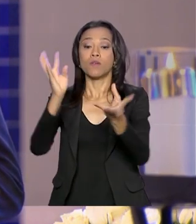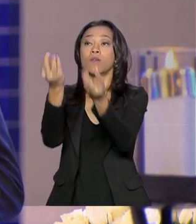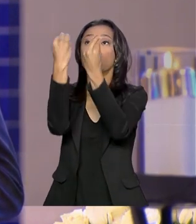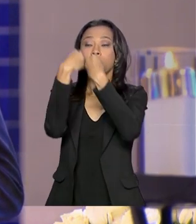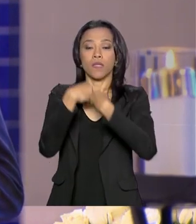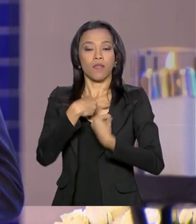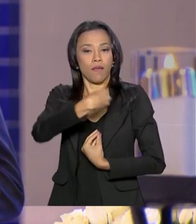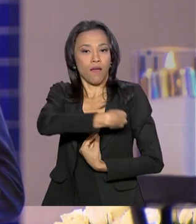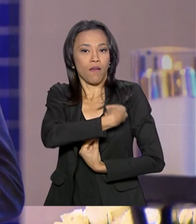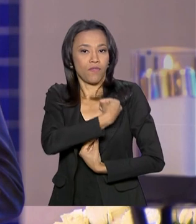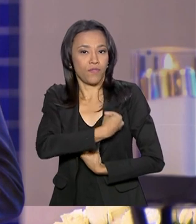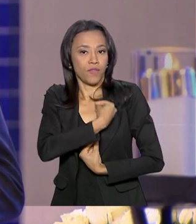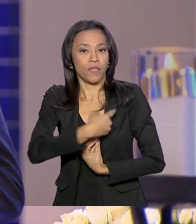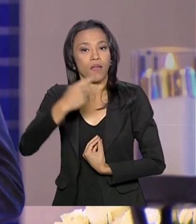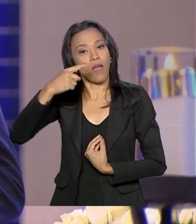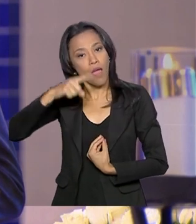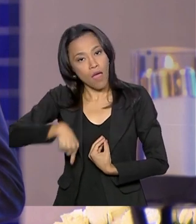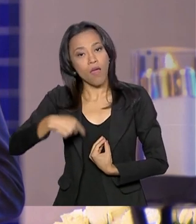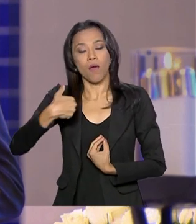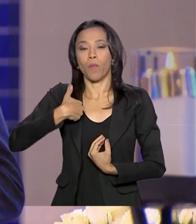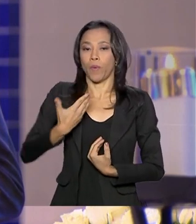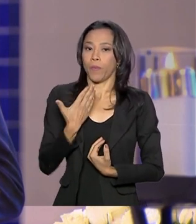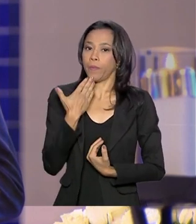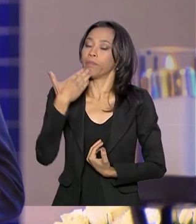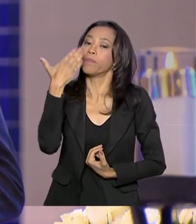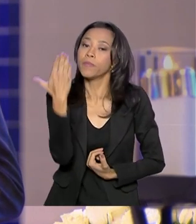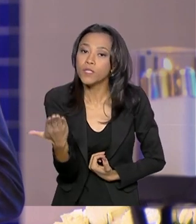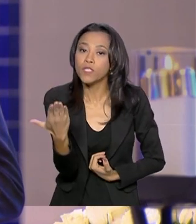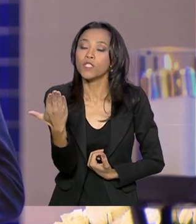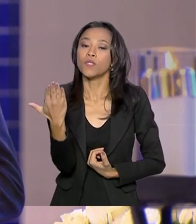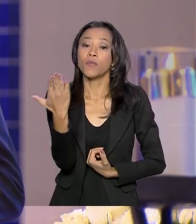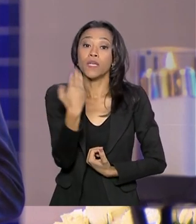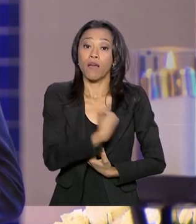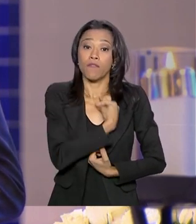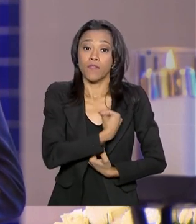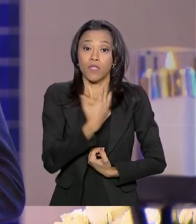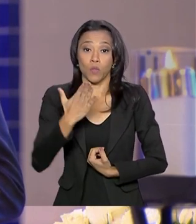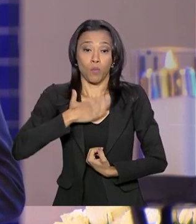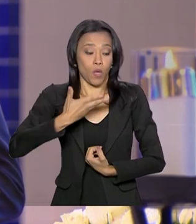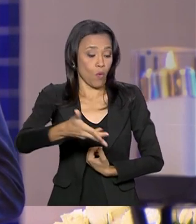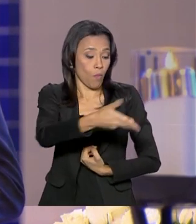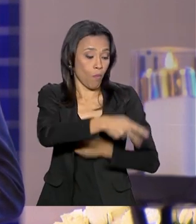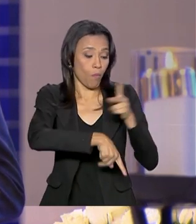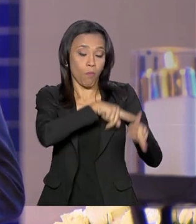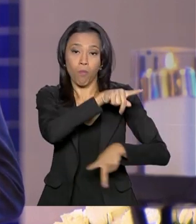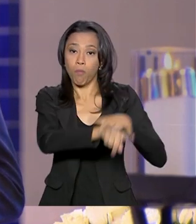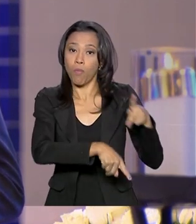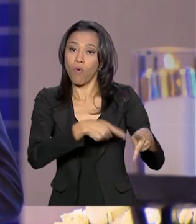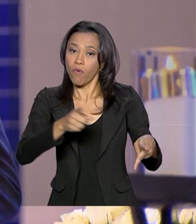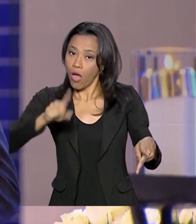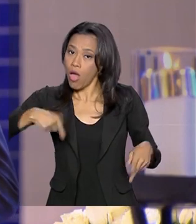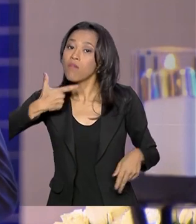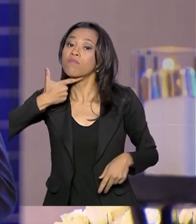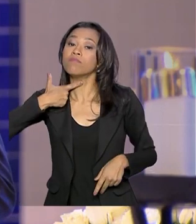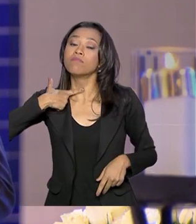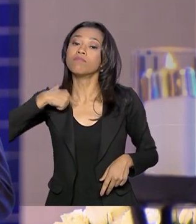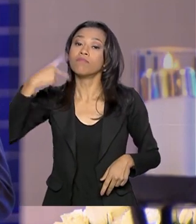Eis o meu pedido. E a vida do meu povo. Eis o meu desejo.